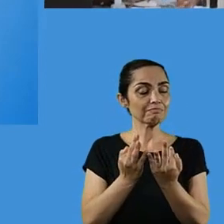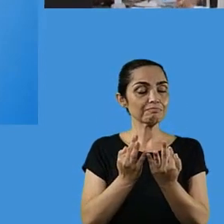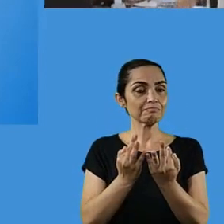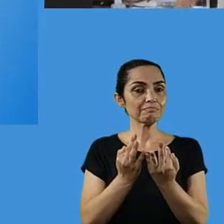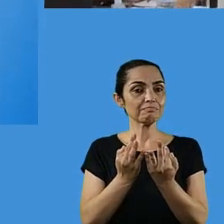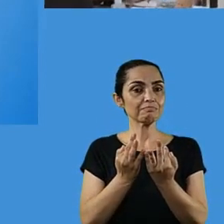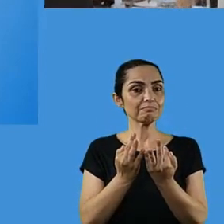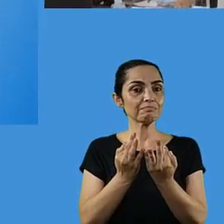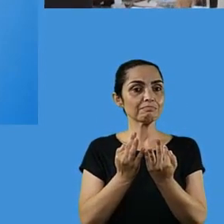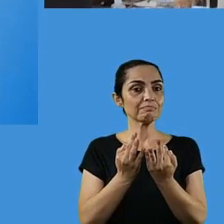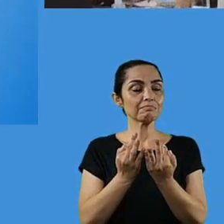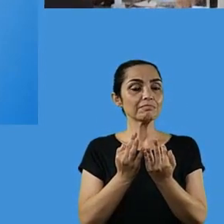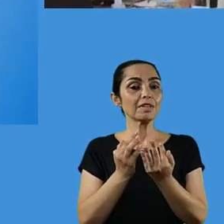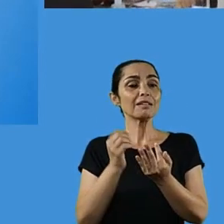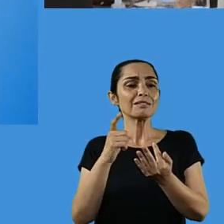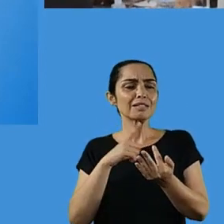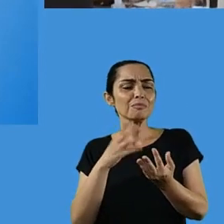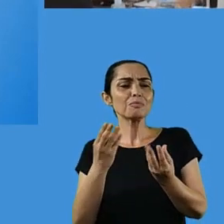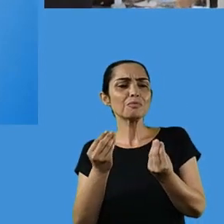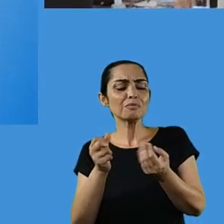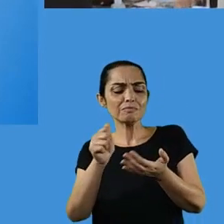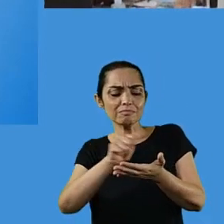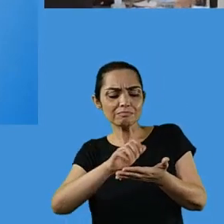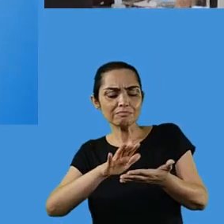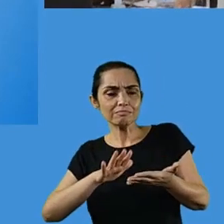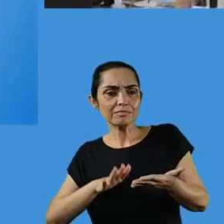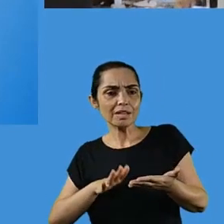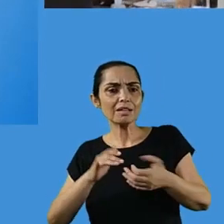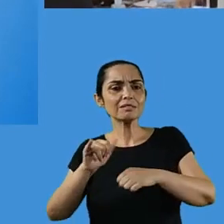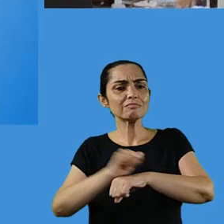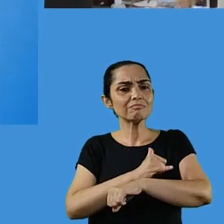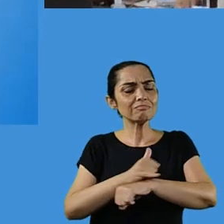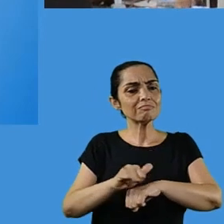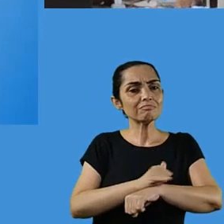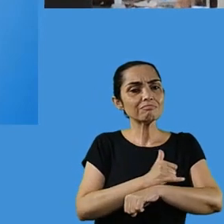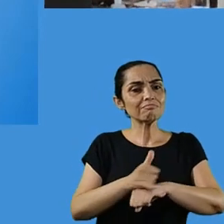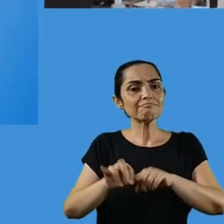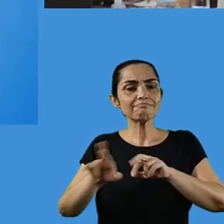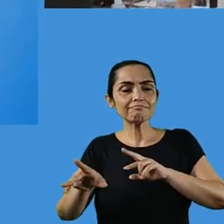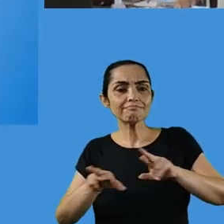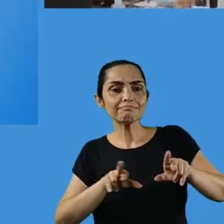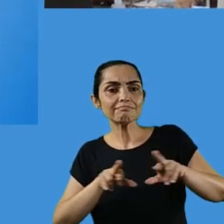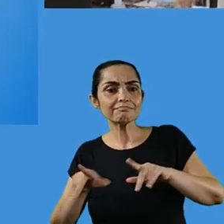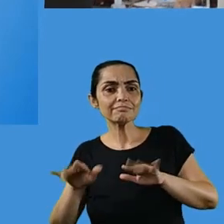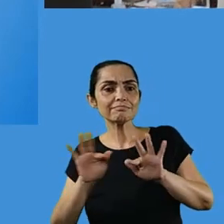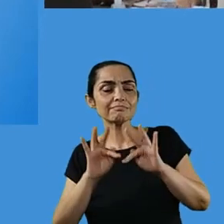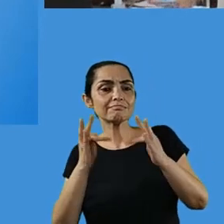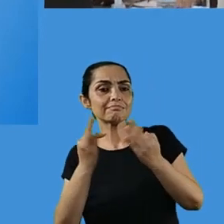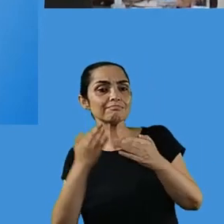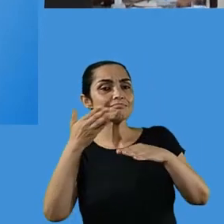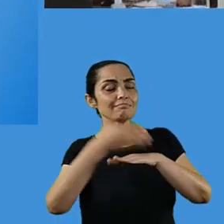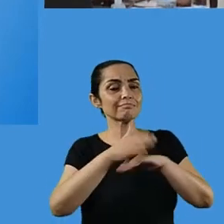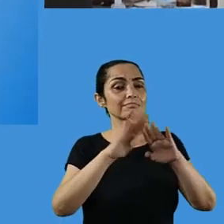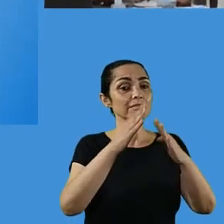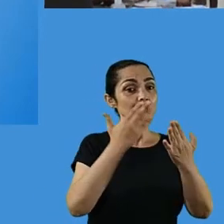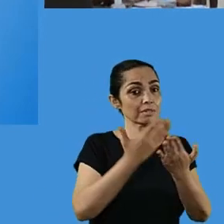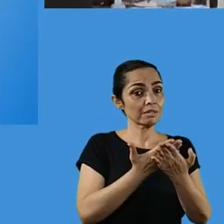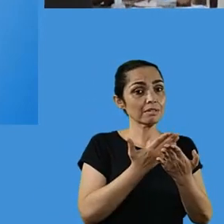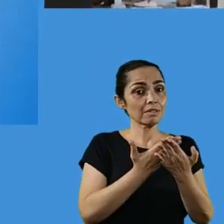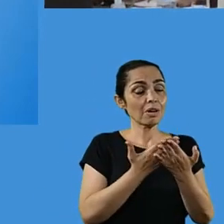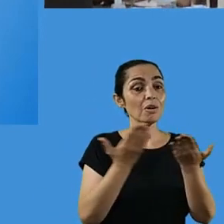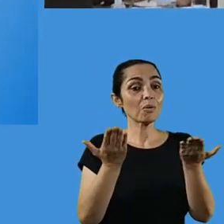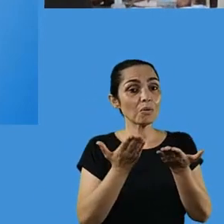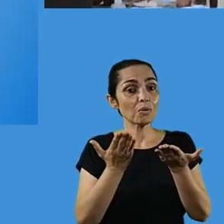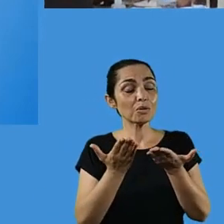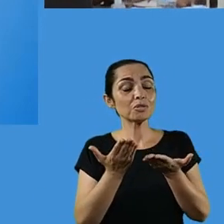tantas atividades, utilizamos tantas estratégias diferentes para que esses pais fossem para a escola. E hoje, eles são parceiros. Então, nós